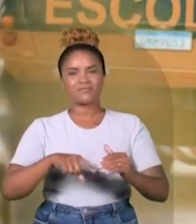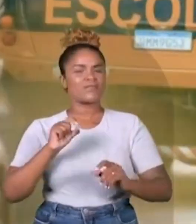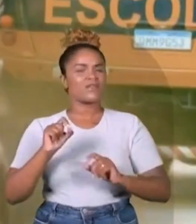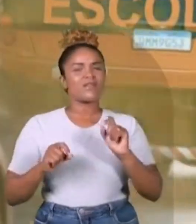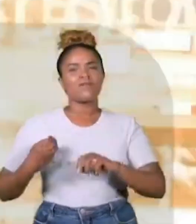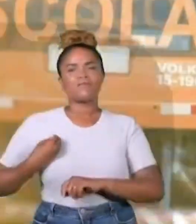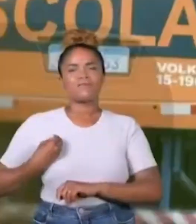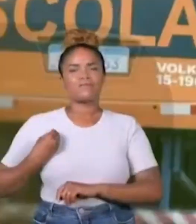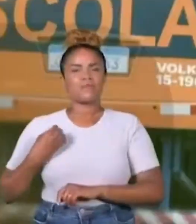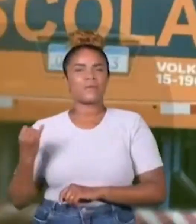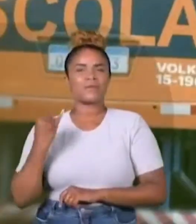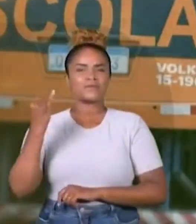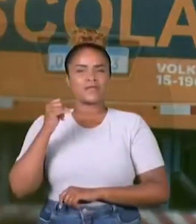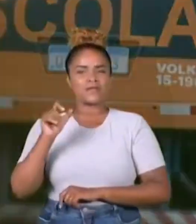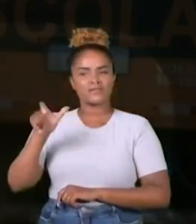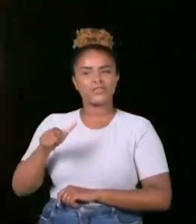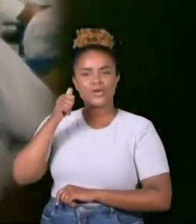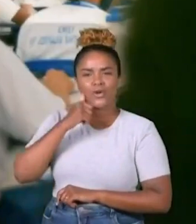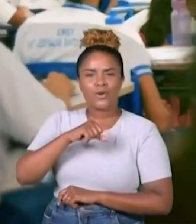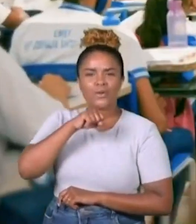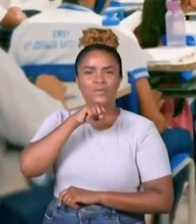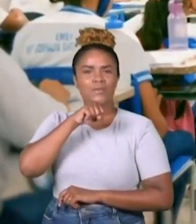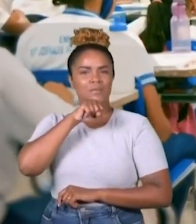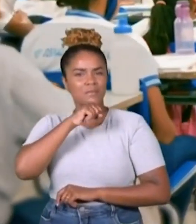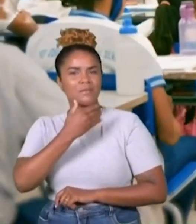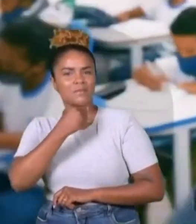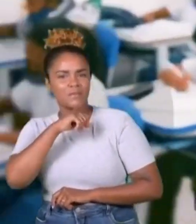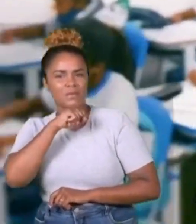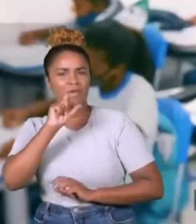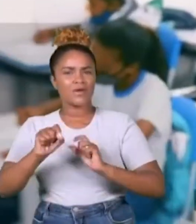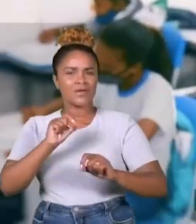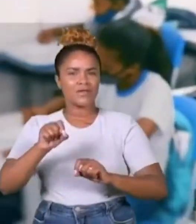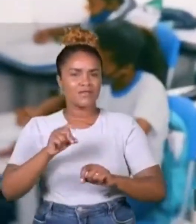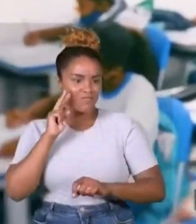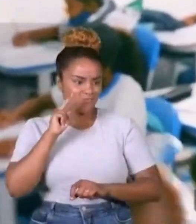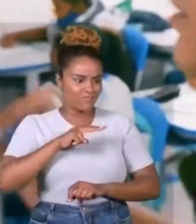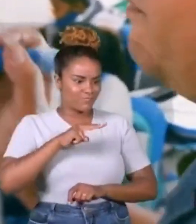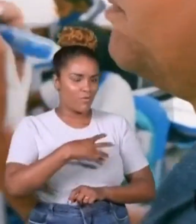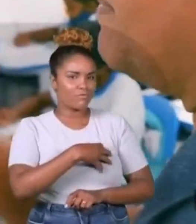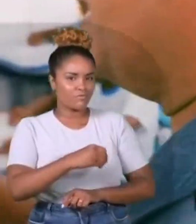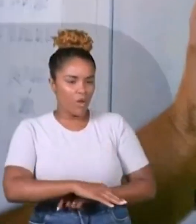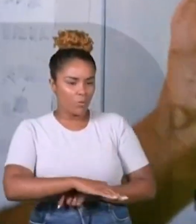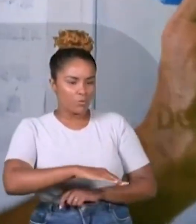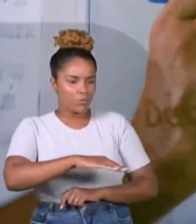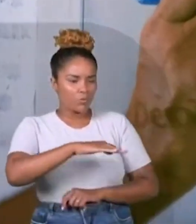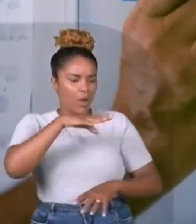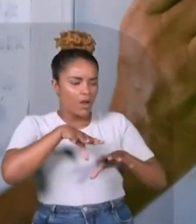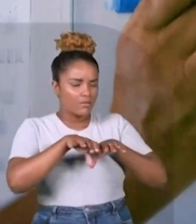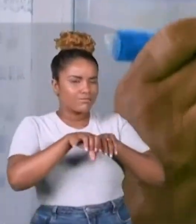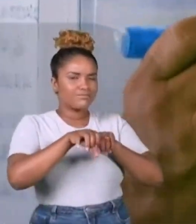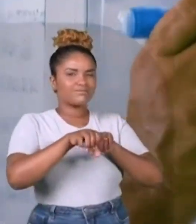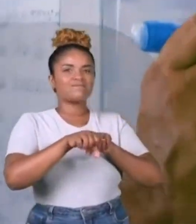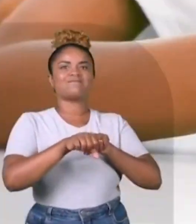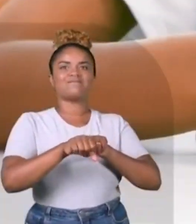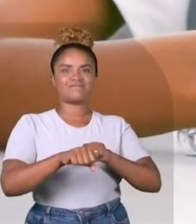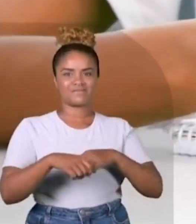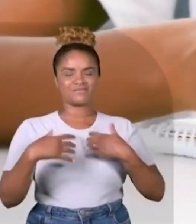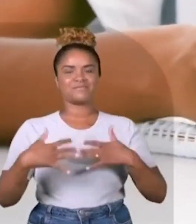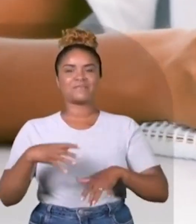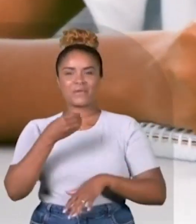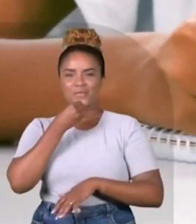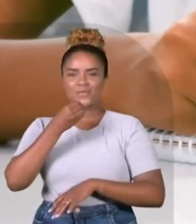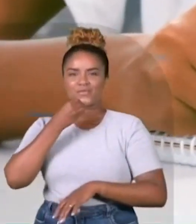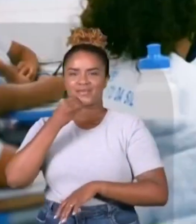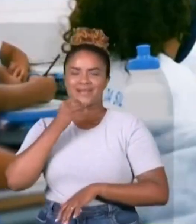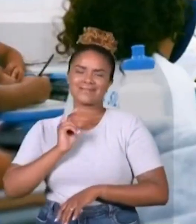importante na vida de um pai ou de uma mãe do que garantir o estudo e a formação de um filho ou de uma filha. Porque as